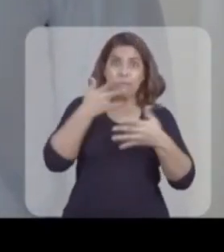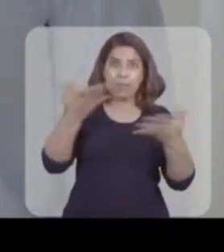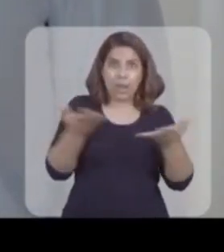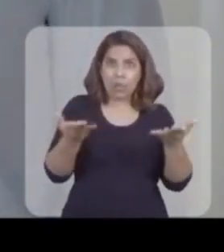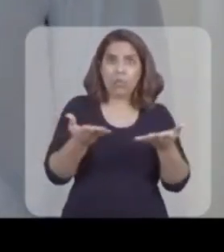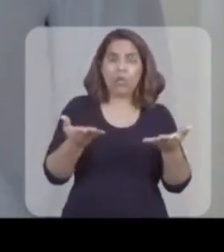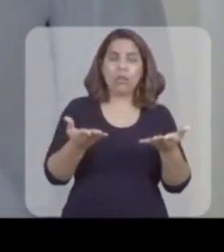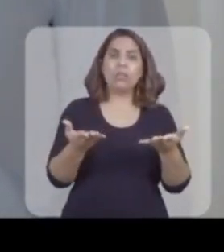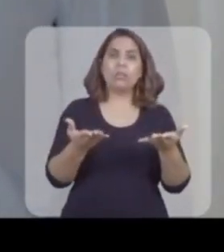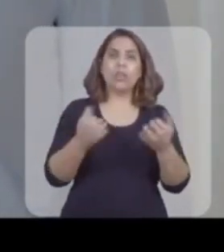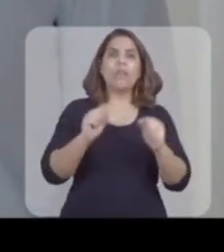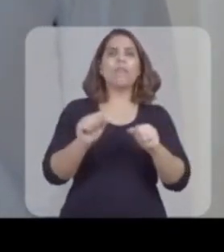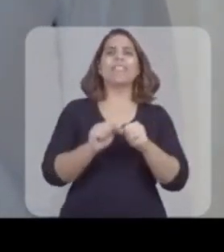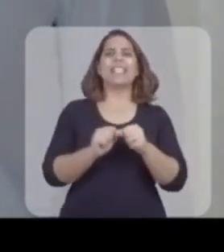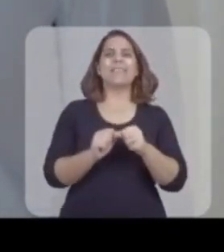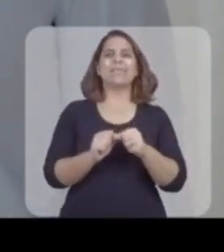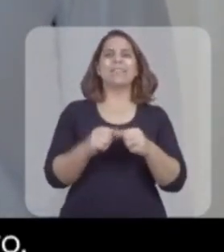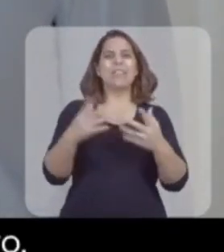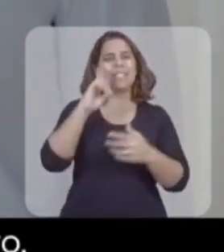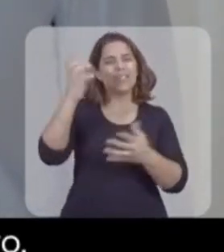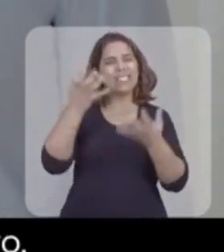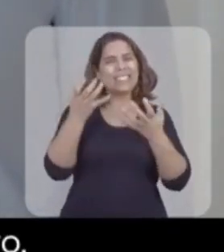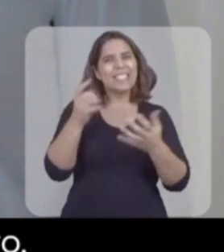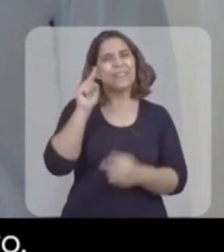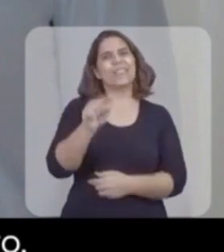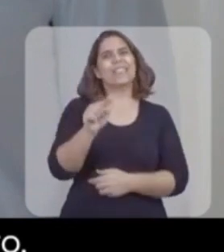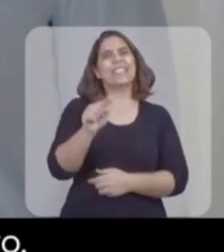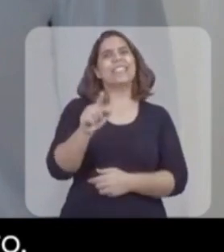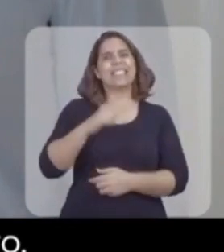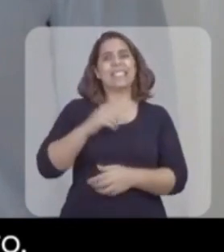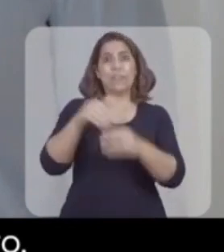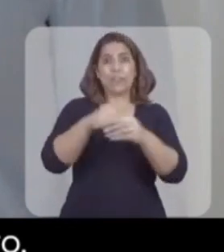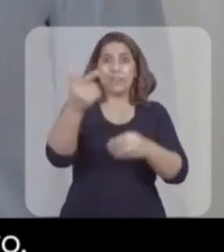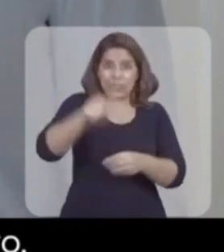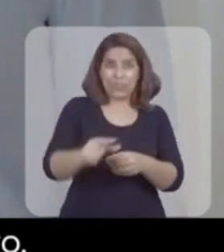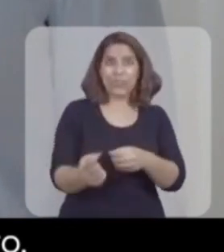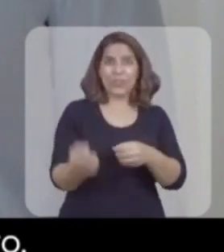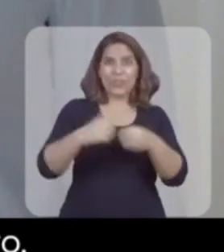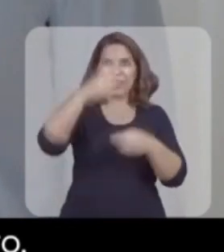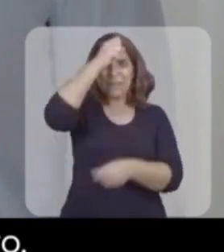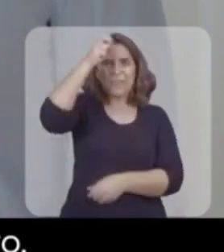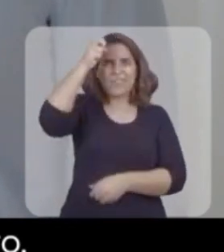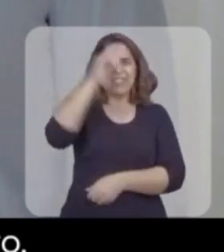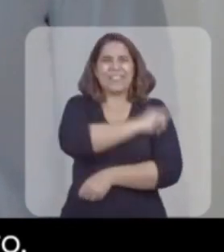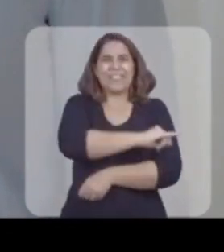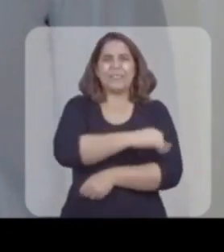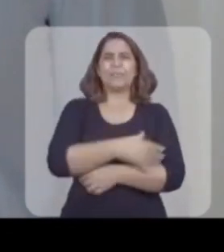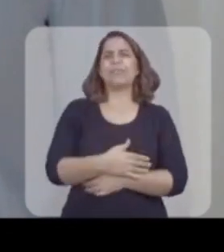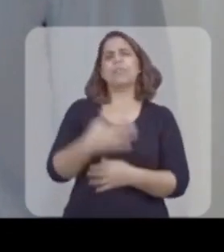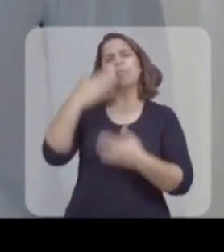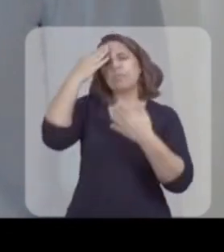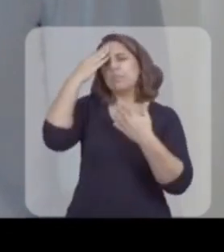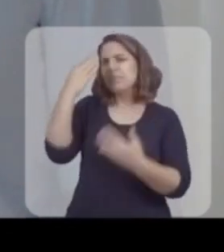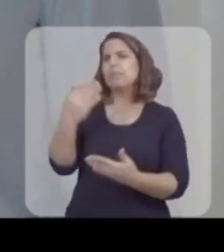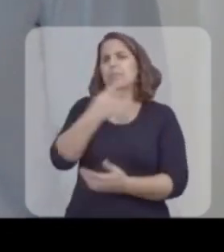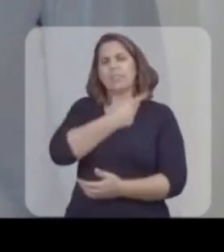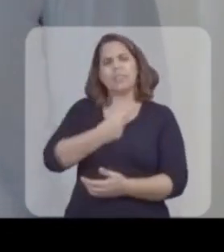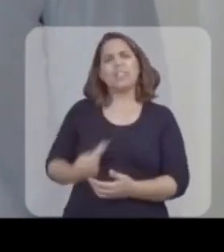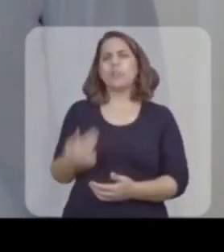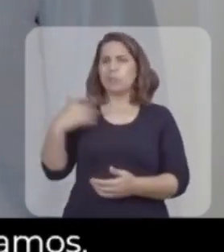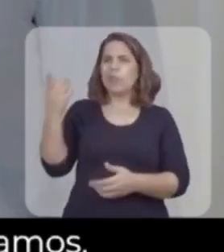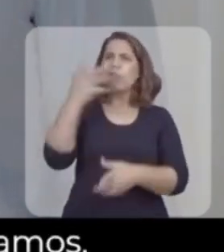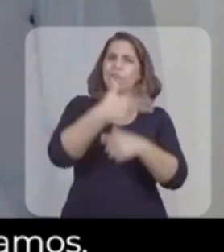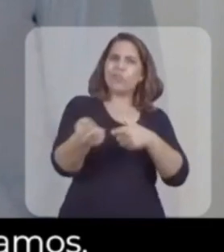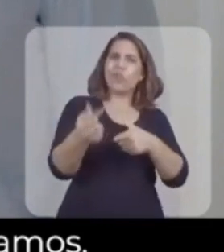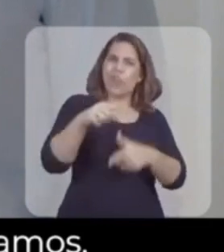de forma explícita, como eu fazendo agora E eu farei Então, se Deus quiser, você será reeleito prefeito do Rio de Janeiro Presidente, a minha vitória